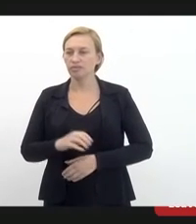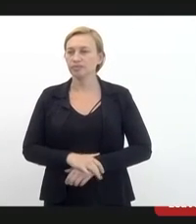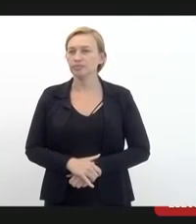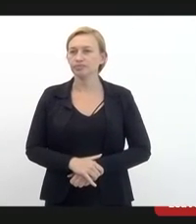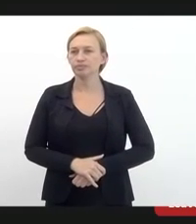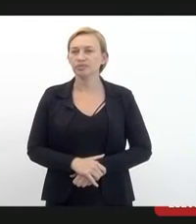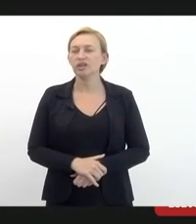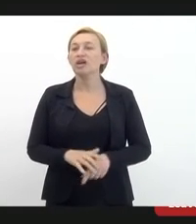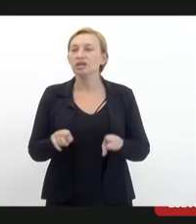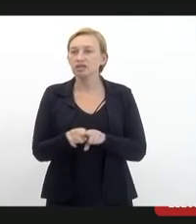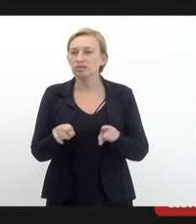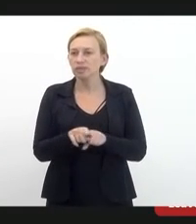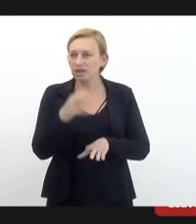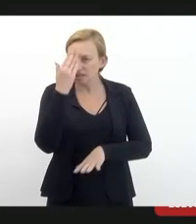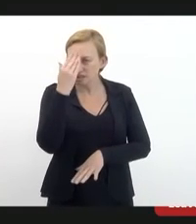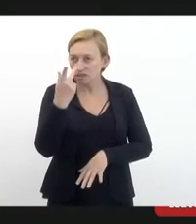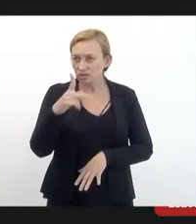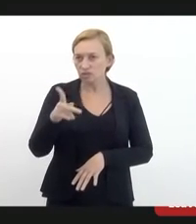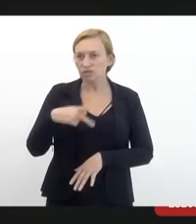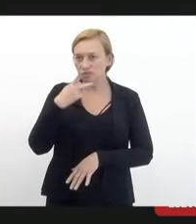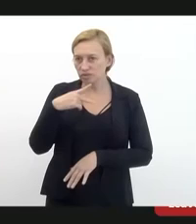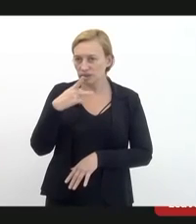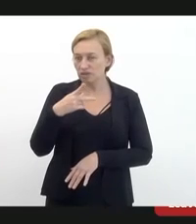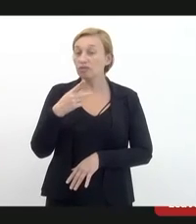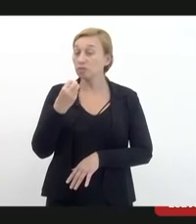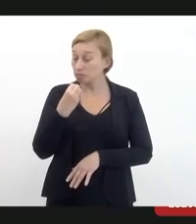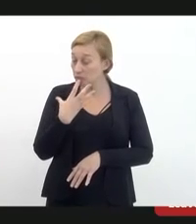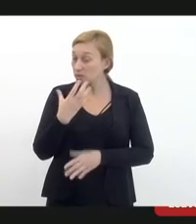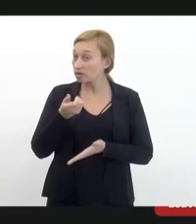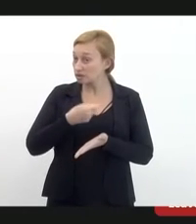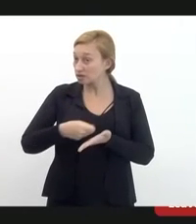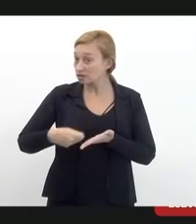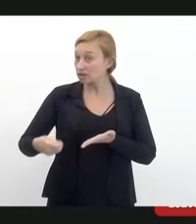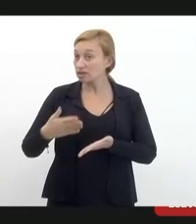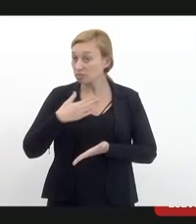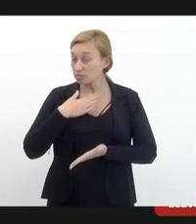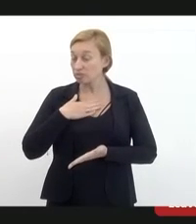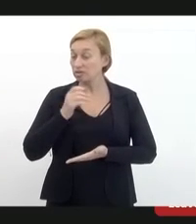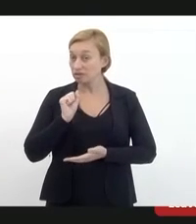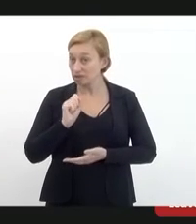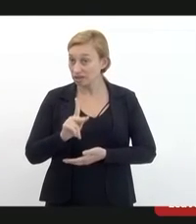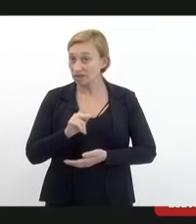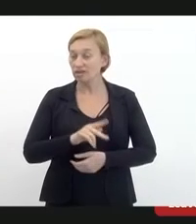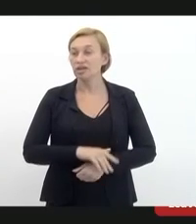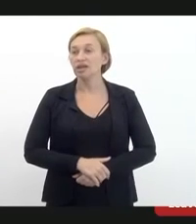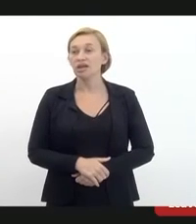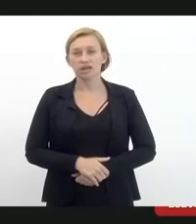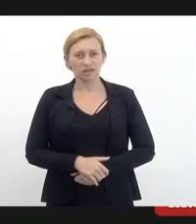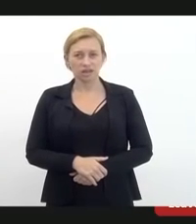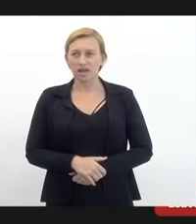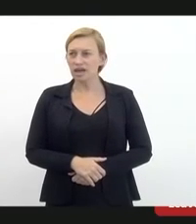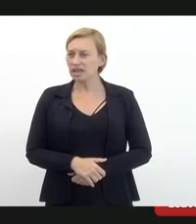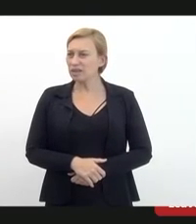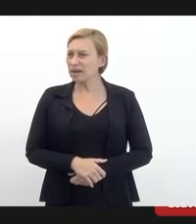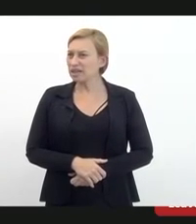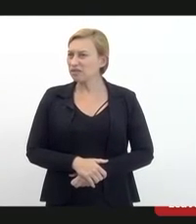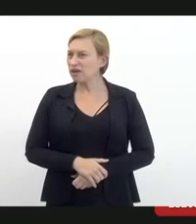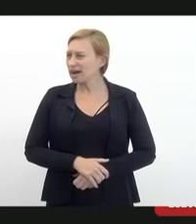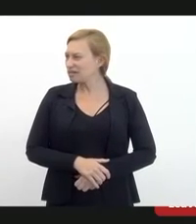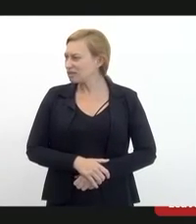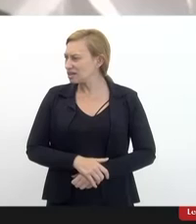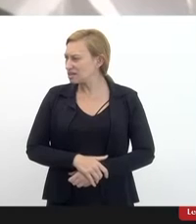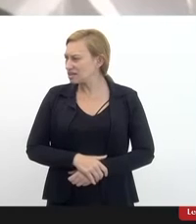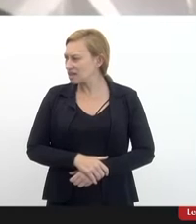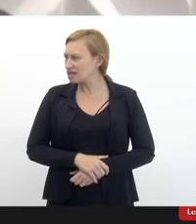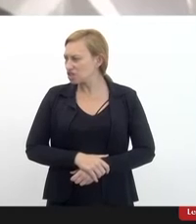eu também agradeço as suas considerações que foram todas anotadas por mim tá todas as suas observações foram